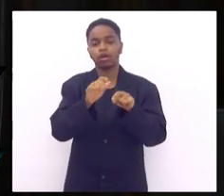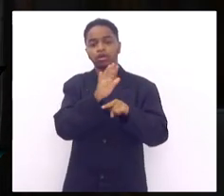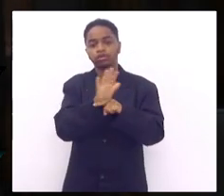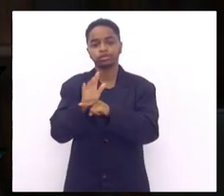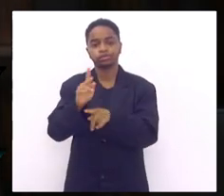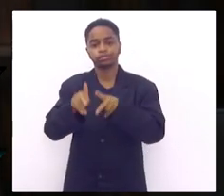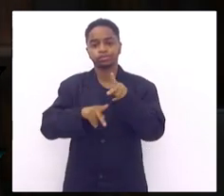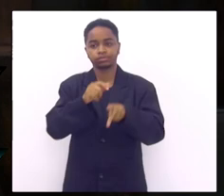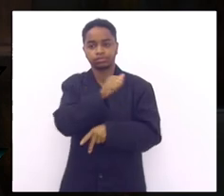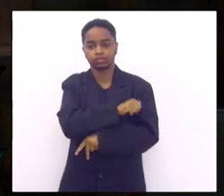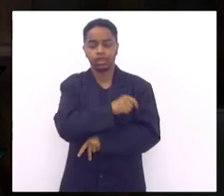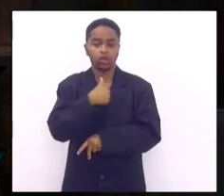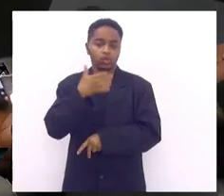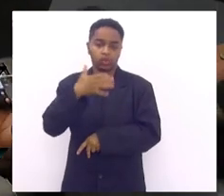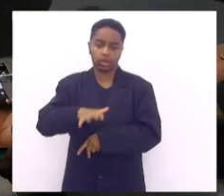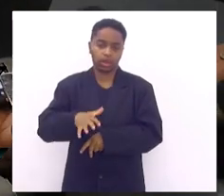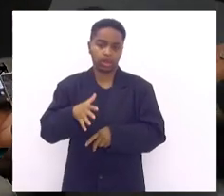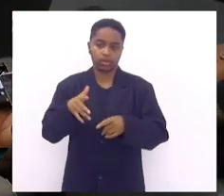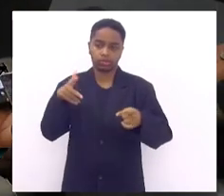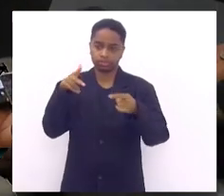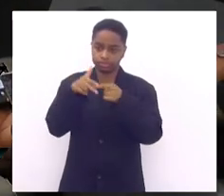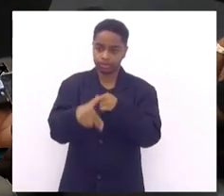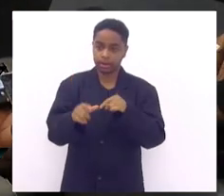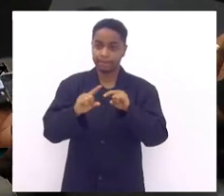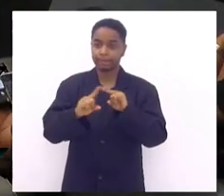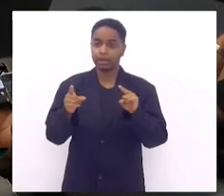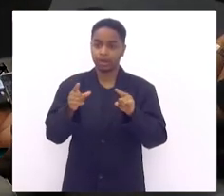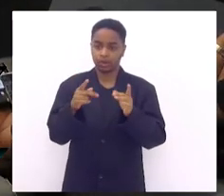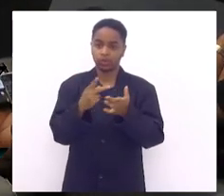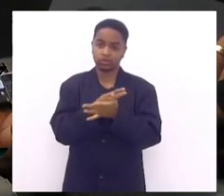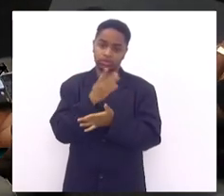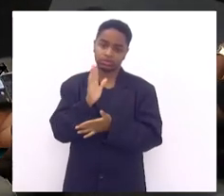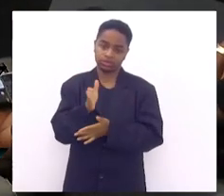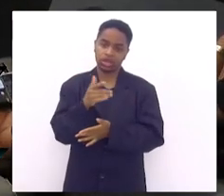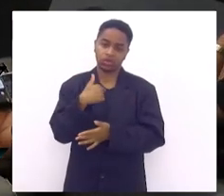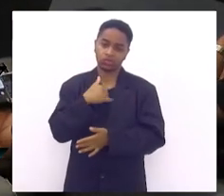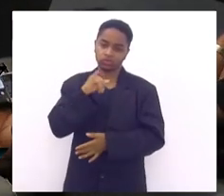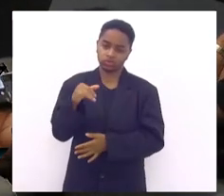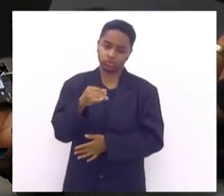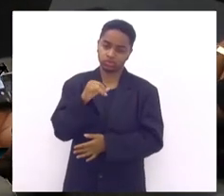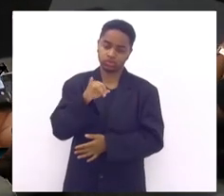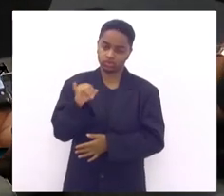não querendo interromper mas já interrompendo embora não seja o Jô Soares